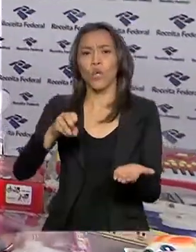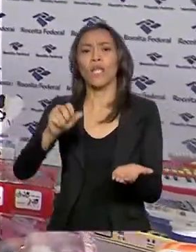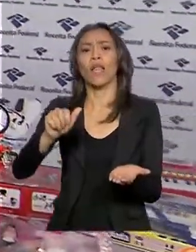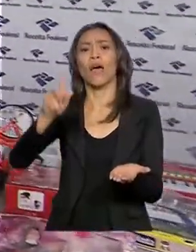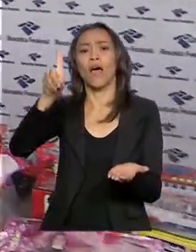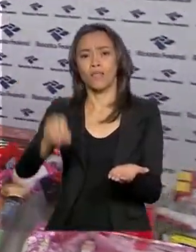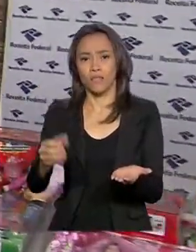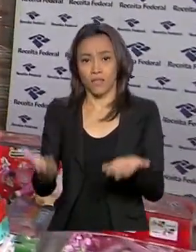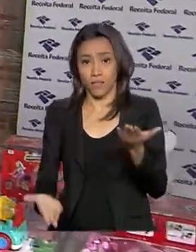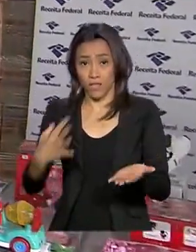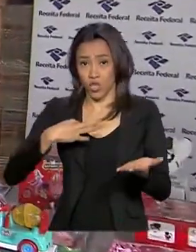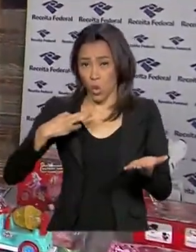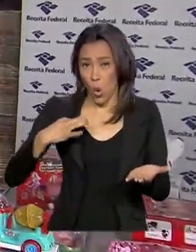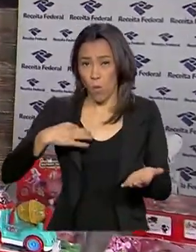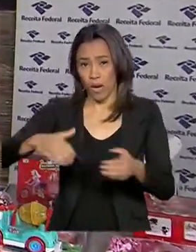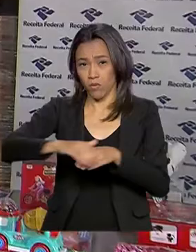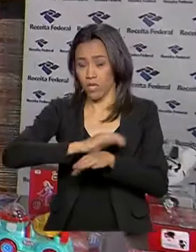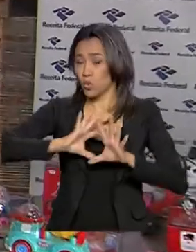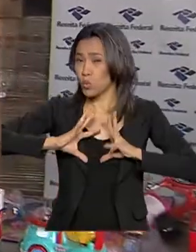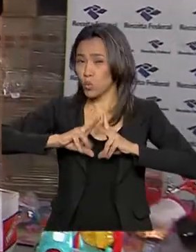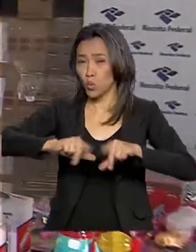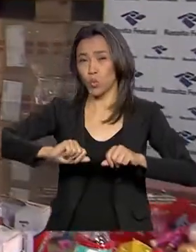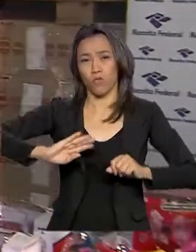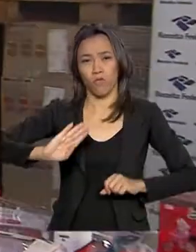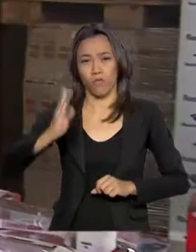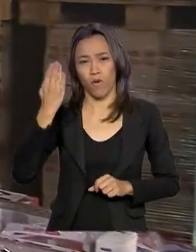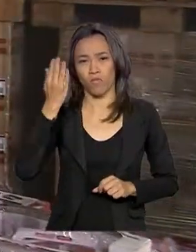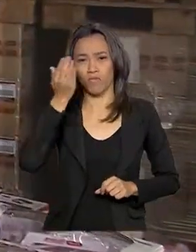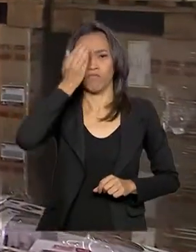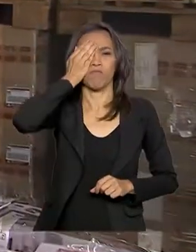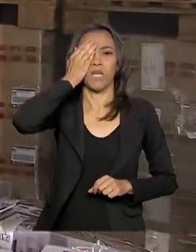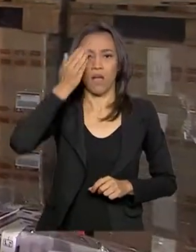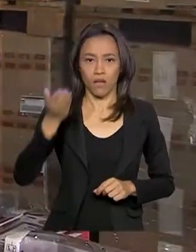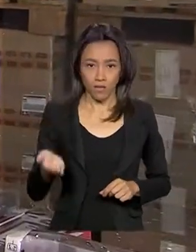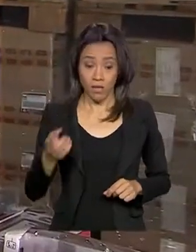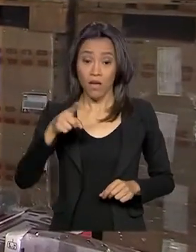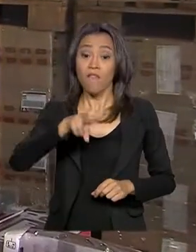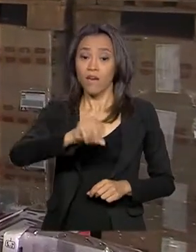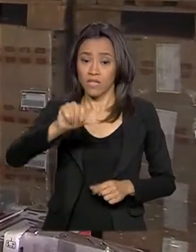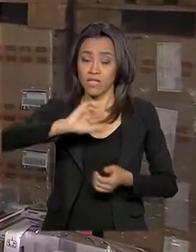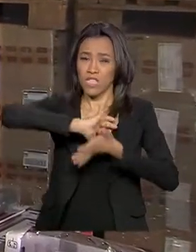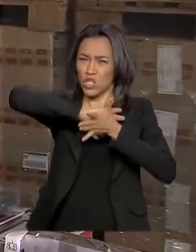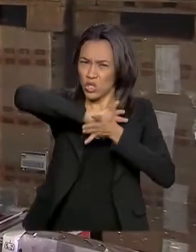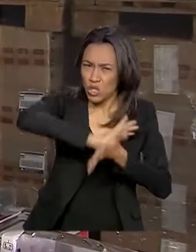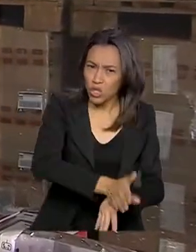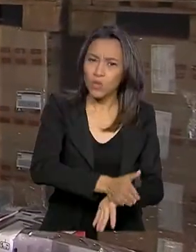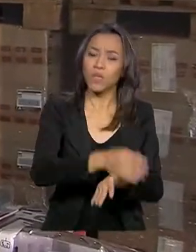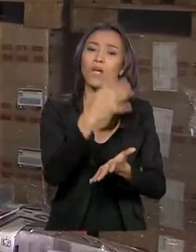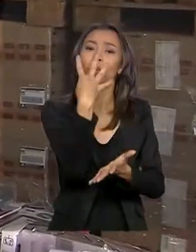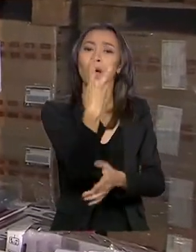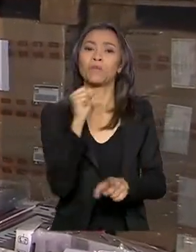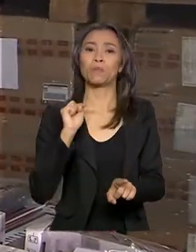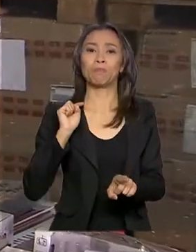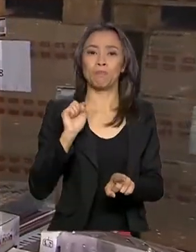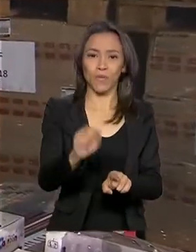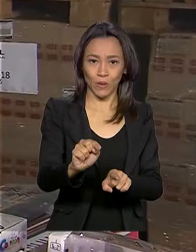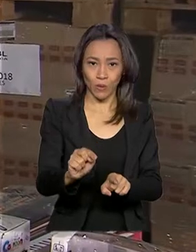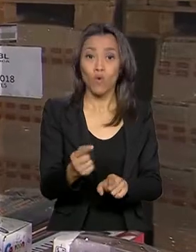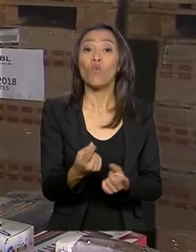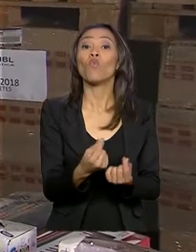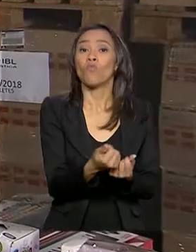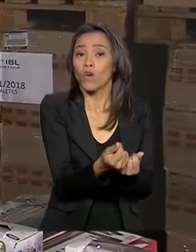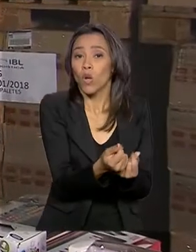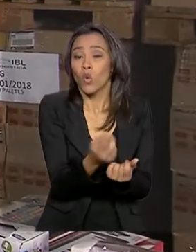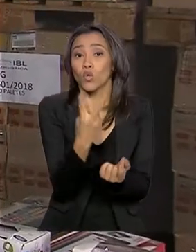todos falsificados. Em todo o país, são destruídas 4 mil toneladas de mercadorias, avaliadas em